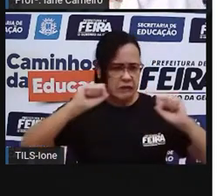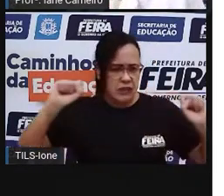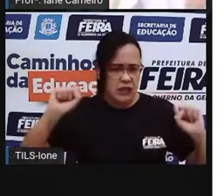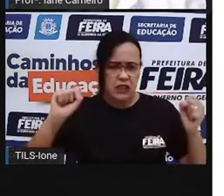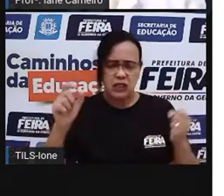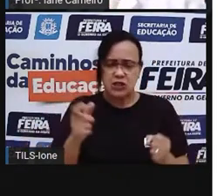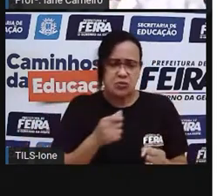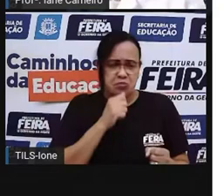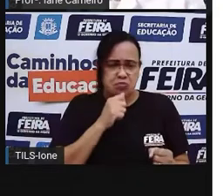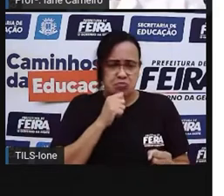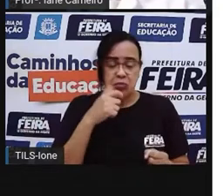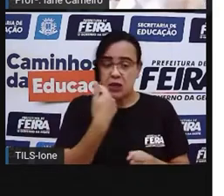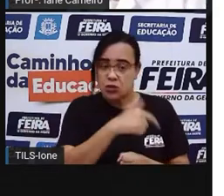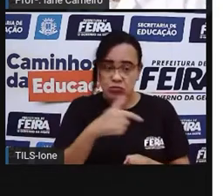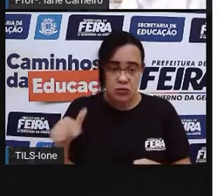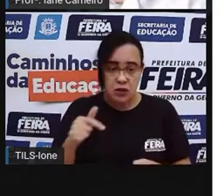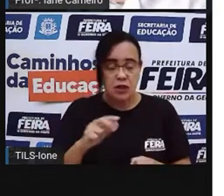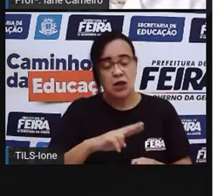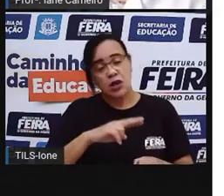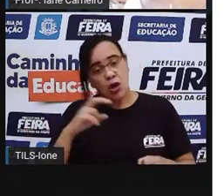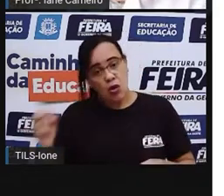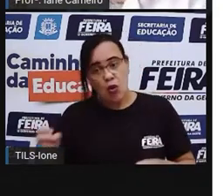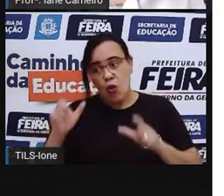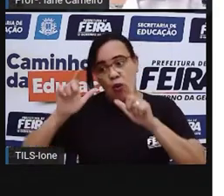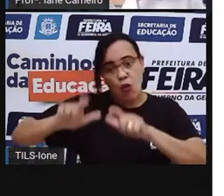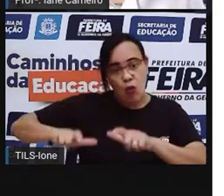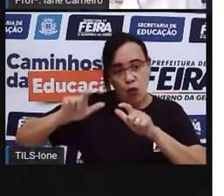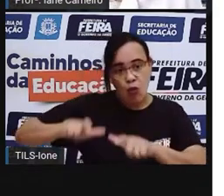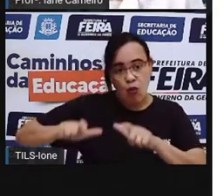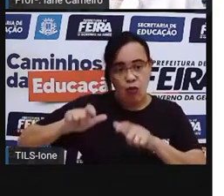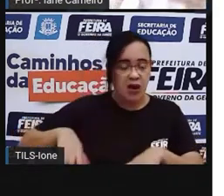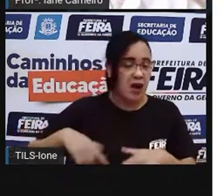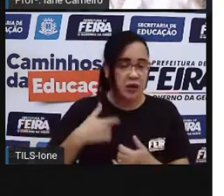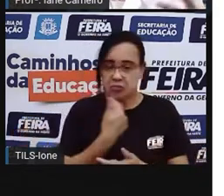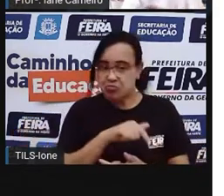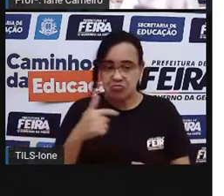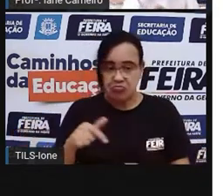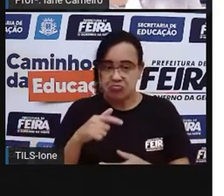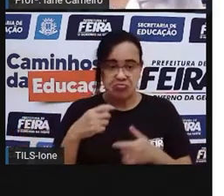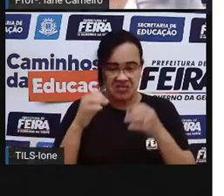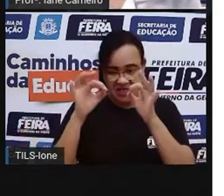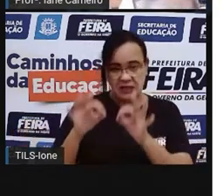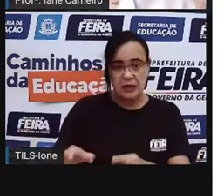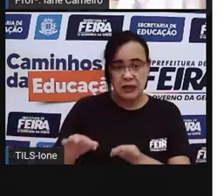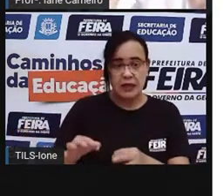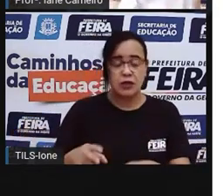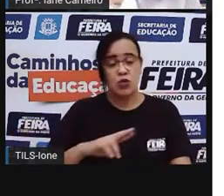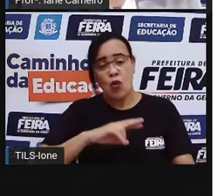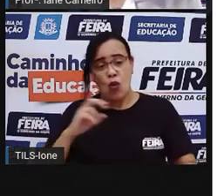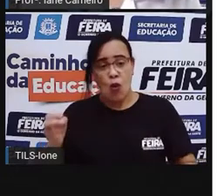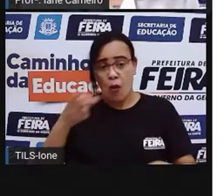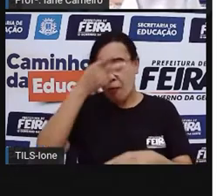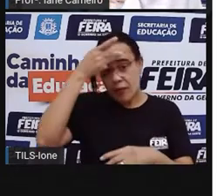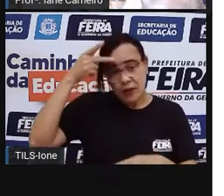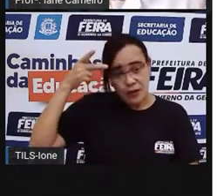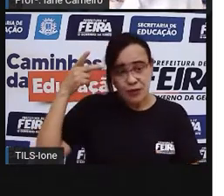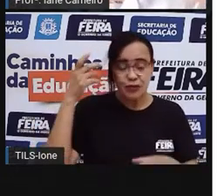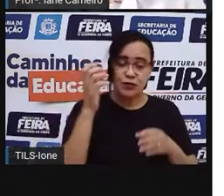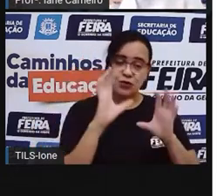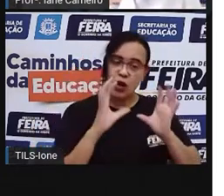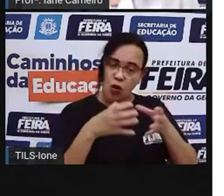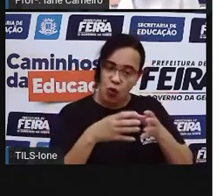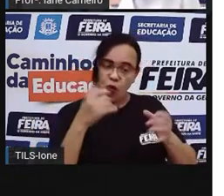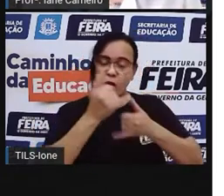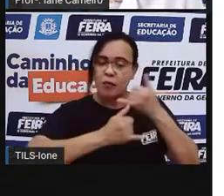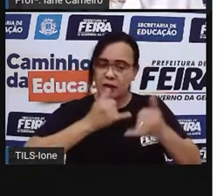pequenininho. Ou que não têm primos, não têm amigos por perto, né? Só têm um irmão. Dá pra brincar também. Dá até